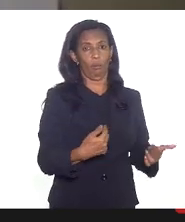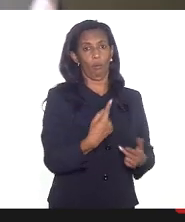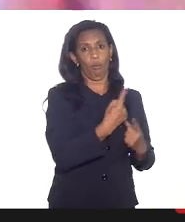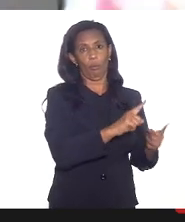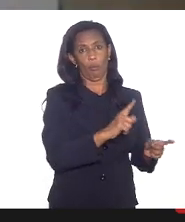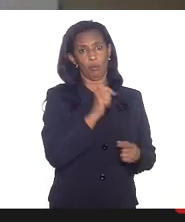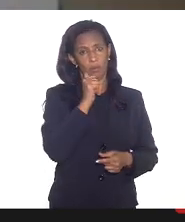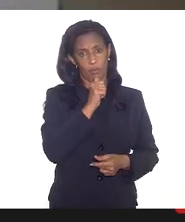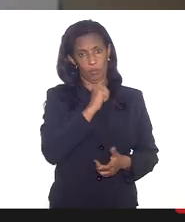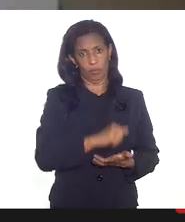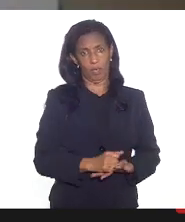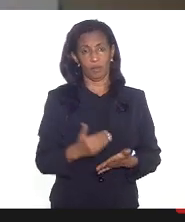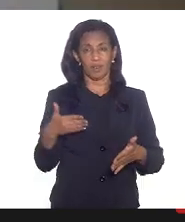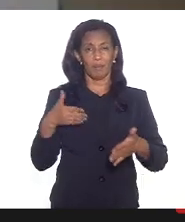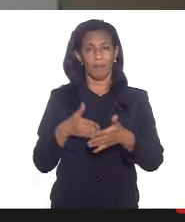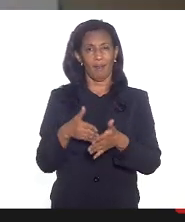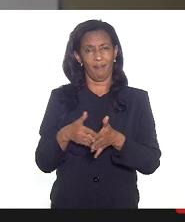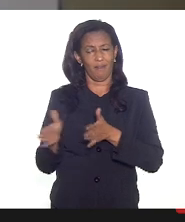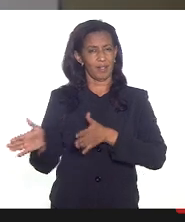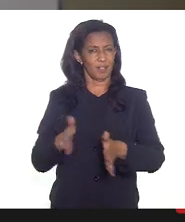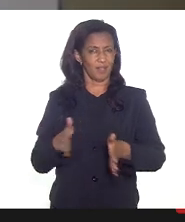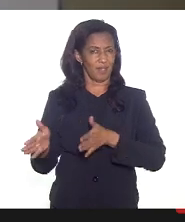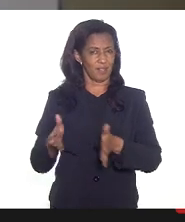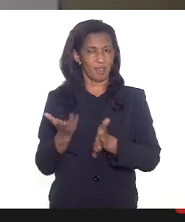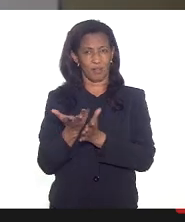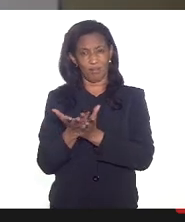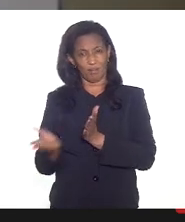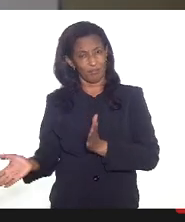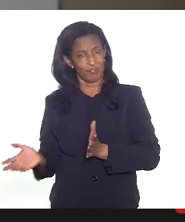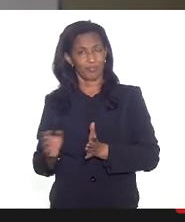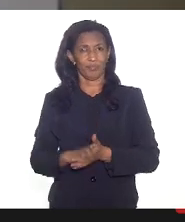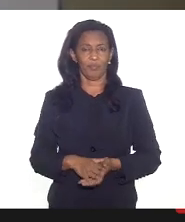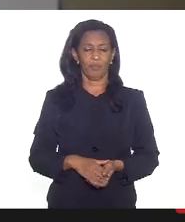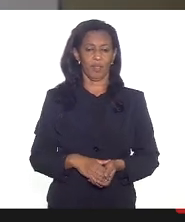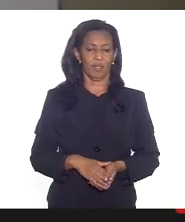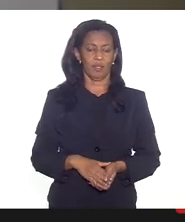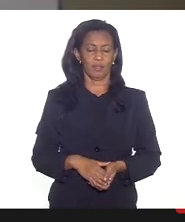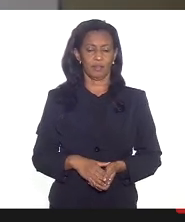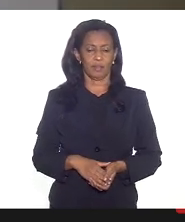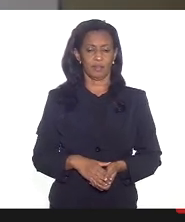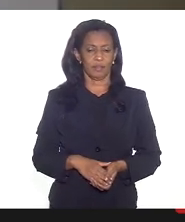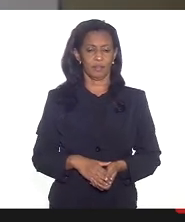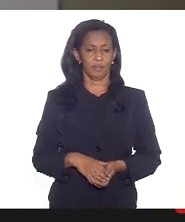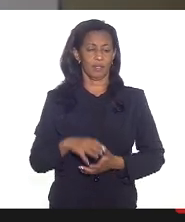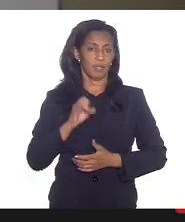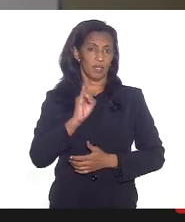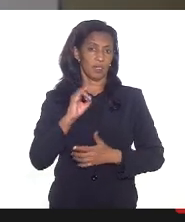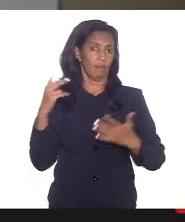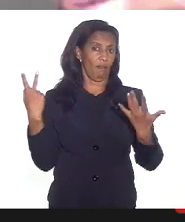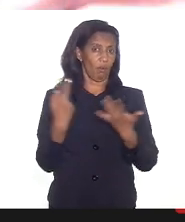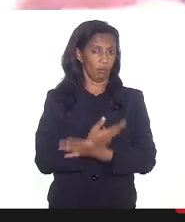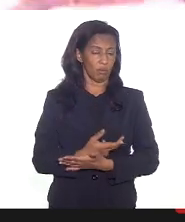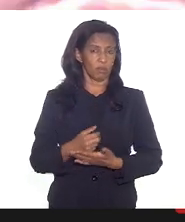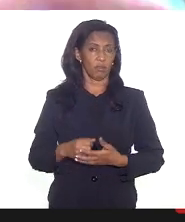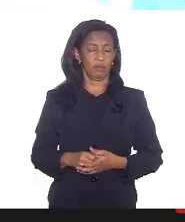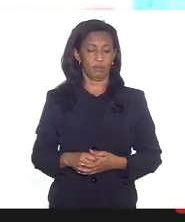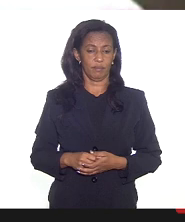importante que essa barreira de acesso caia e se por um acaso